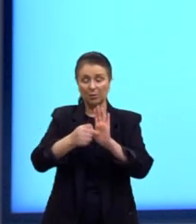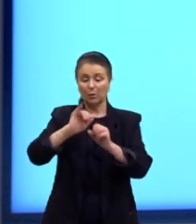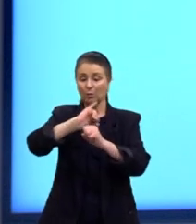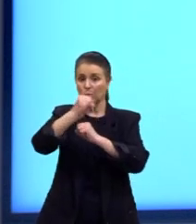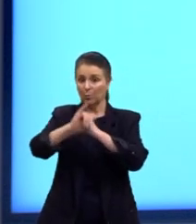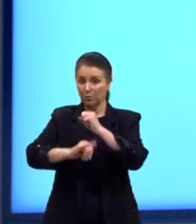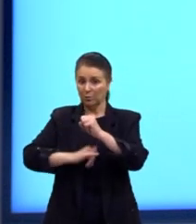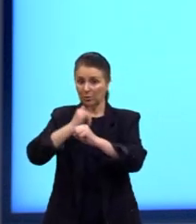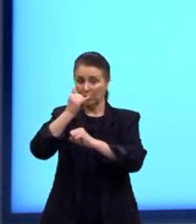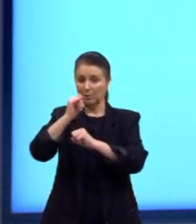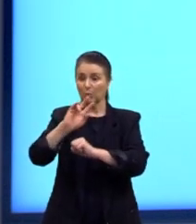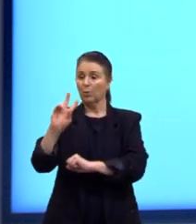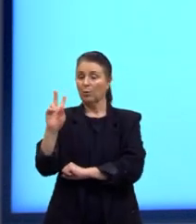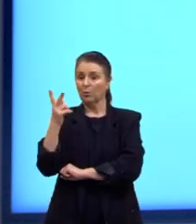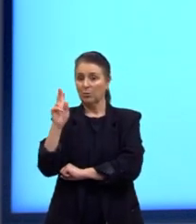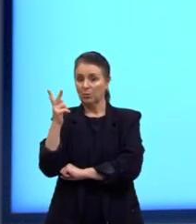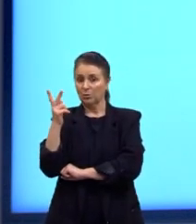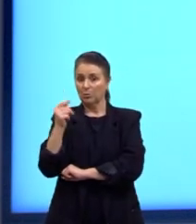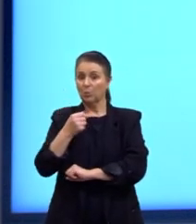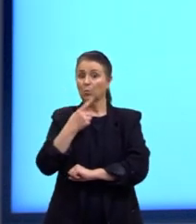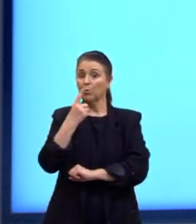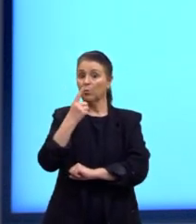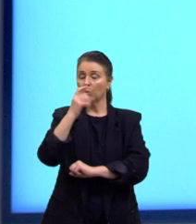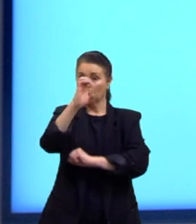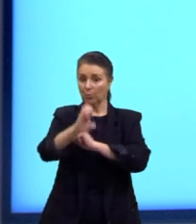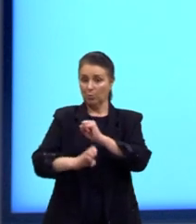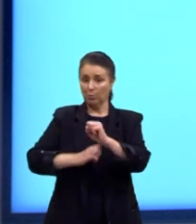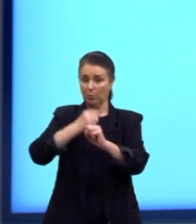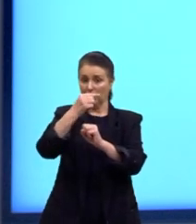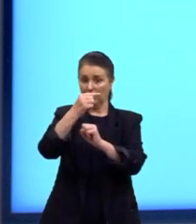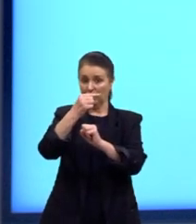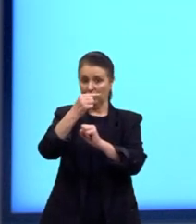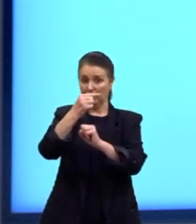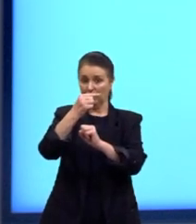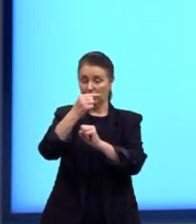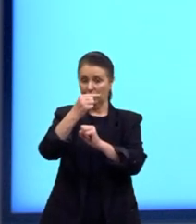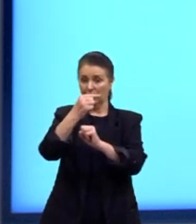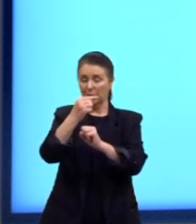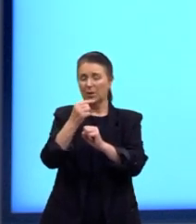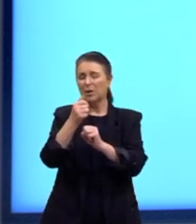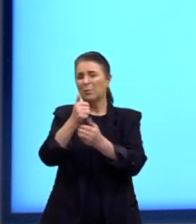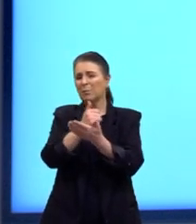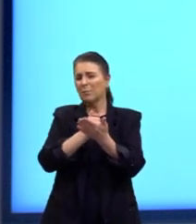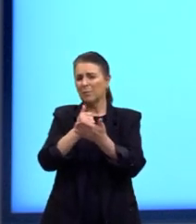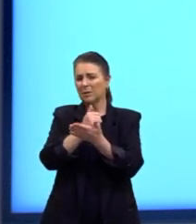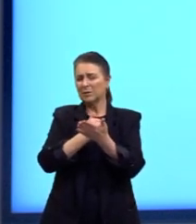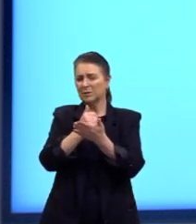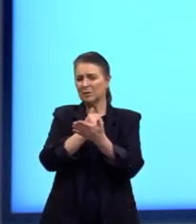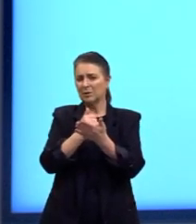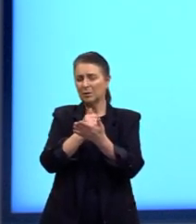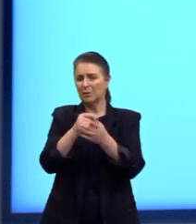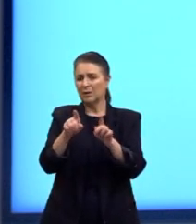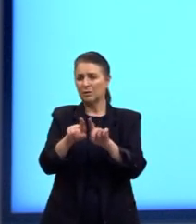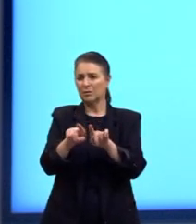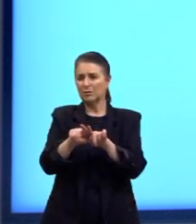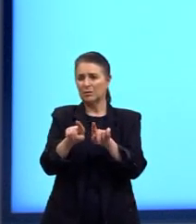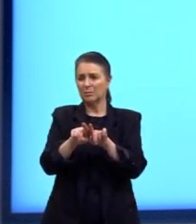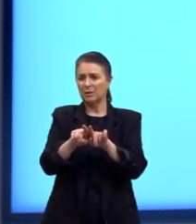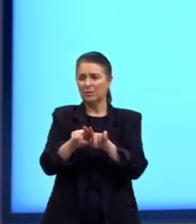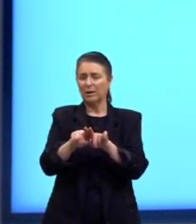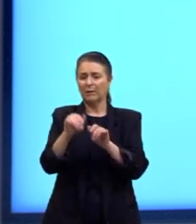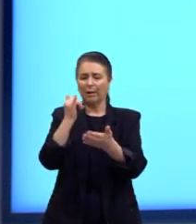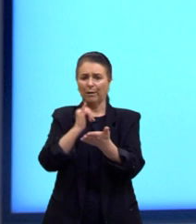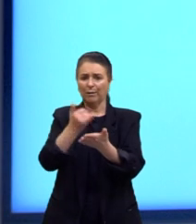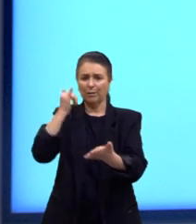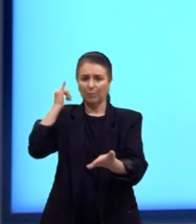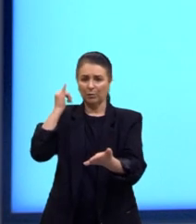de hidrogênio com um elétron, tá? Isso aqui, basicamente, a gente vê em configuração eletrônica, né?